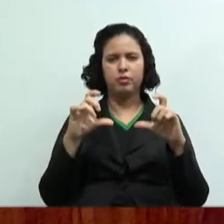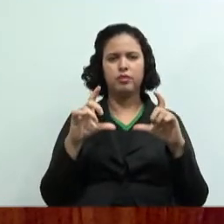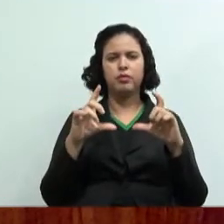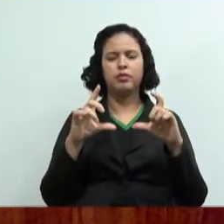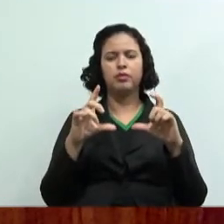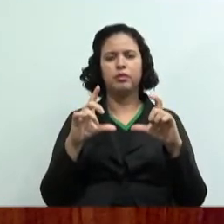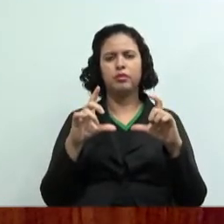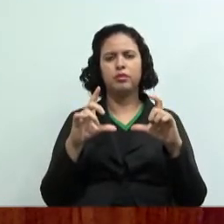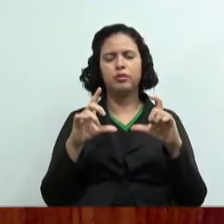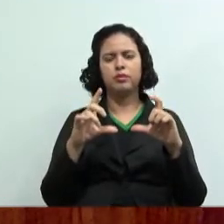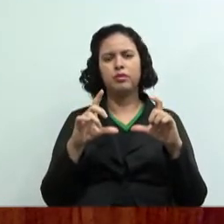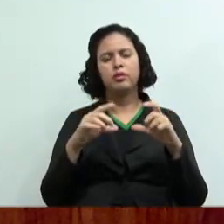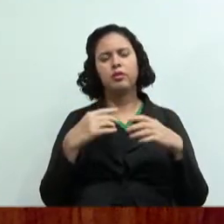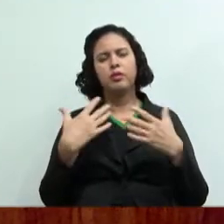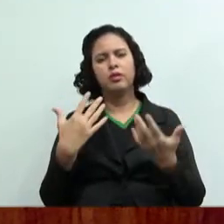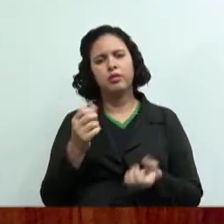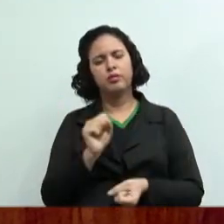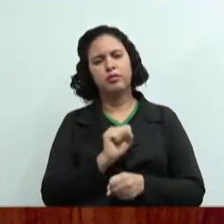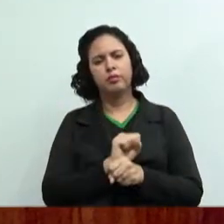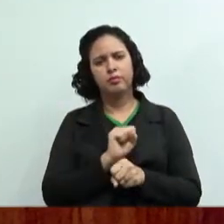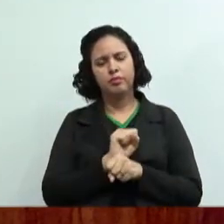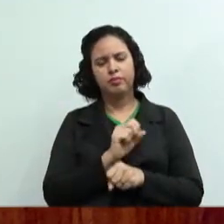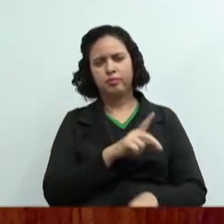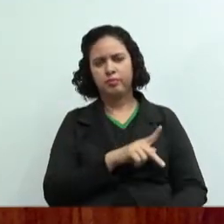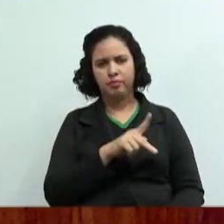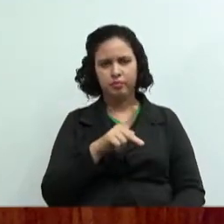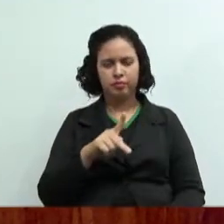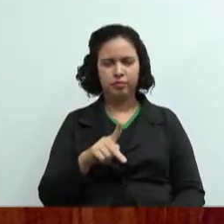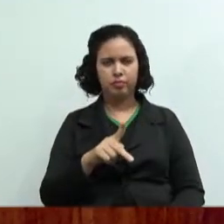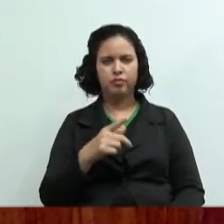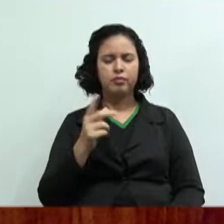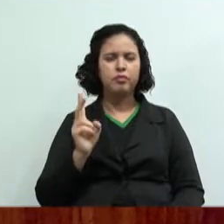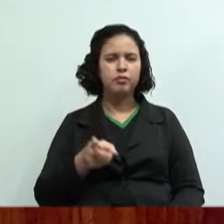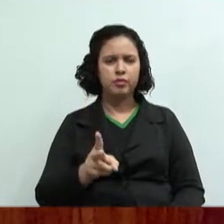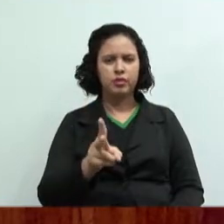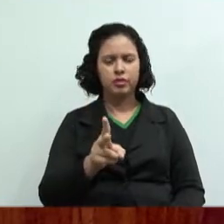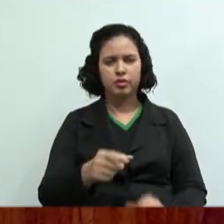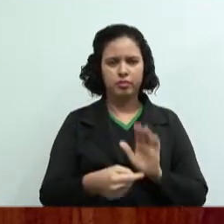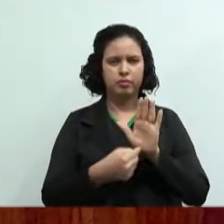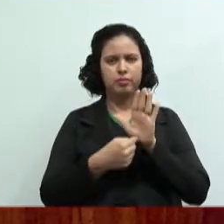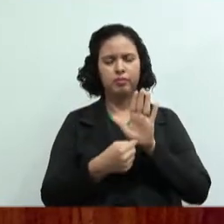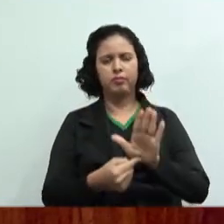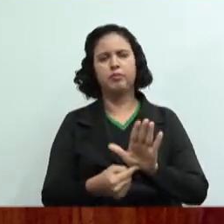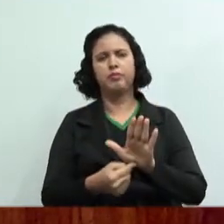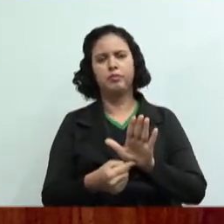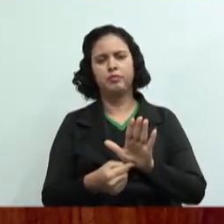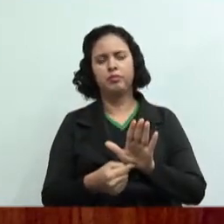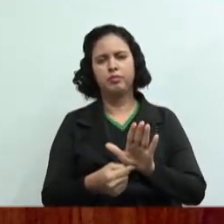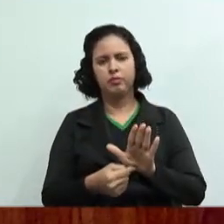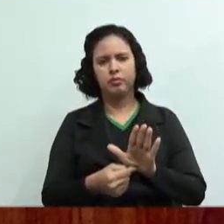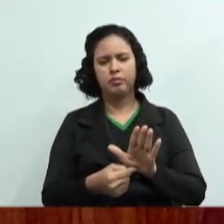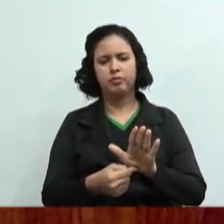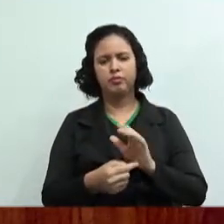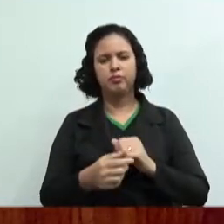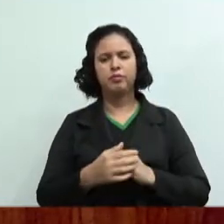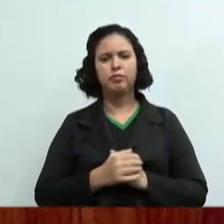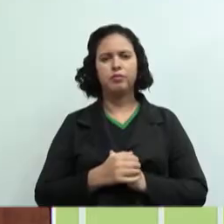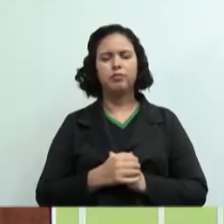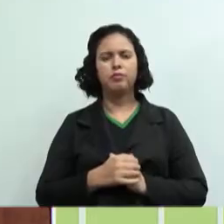mural. E mesmo se a professora Fernanda, no final da aula, ela sempre coloca lá a foto de vocês e um abraço para a escola.